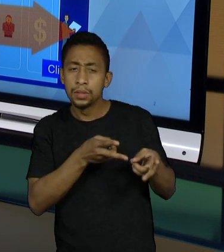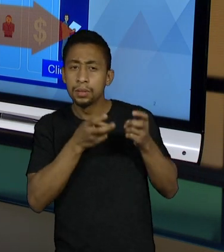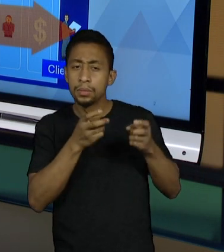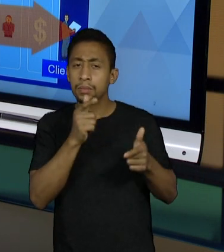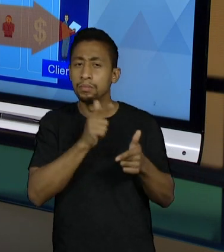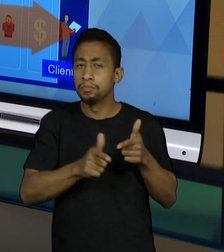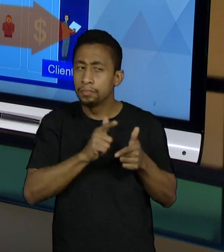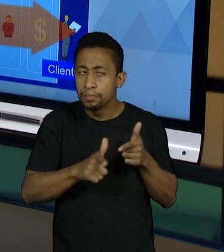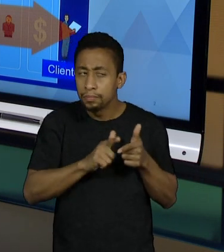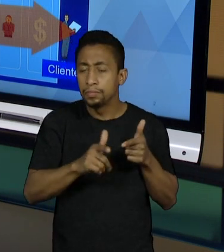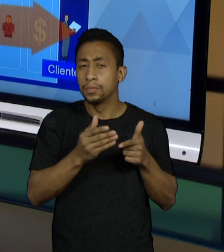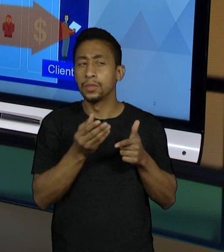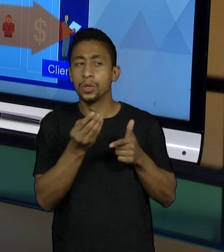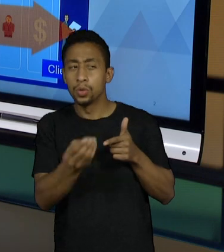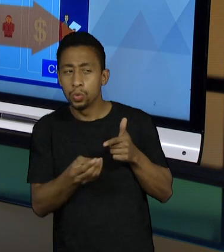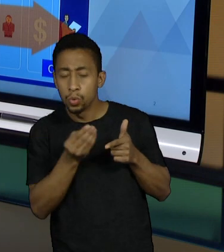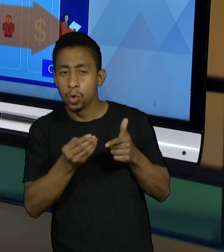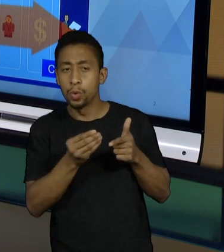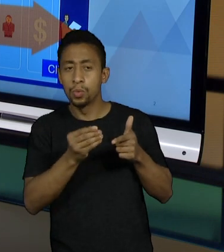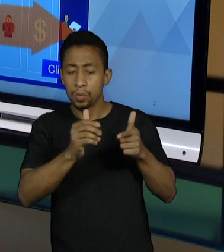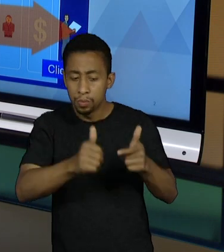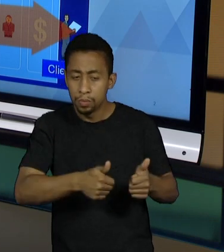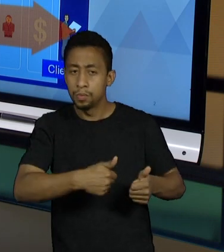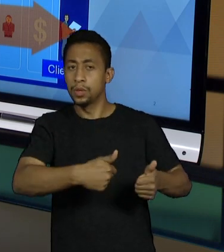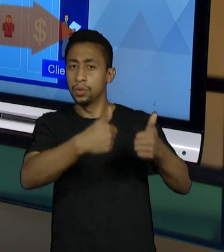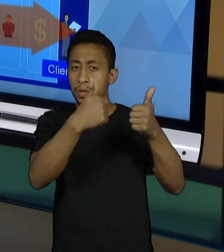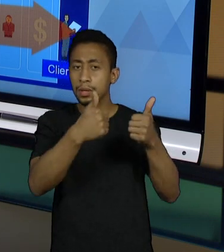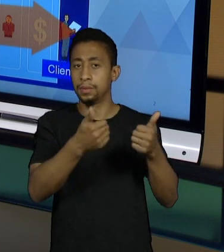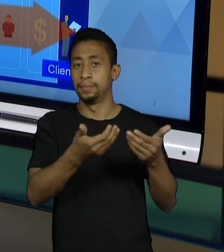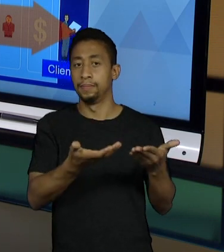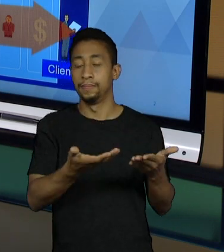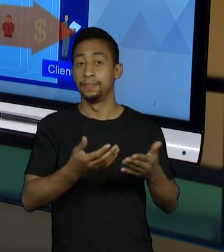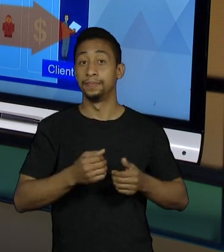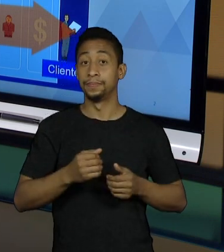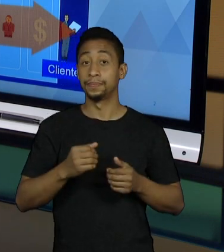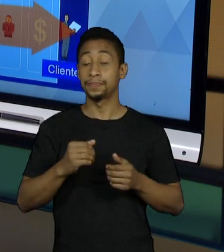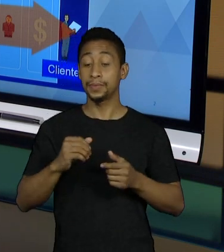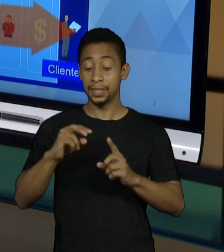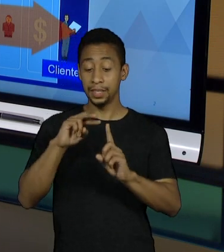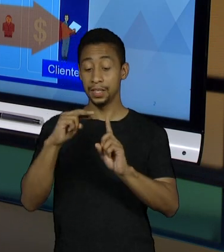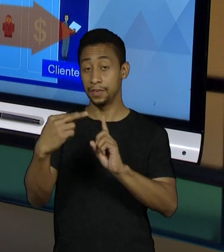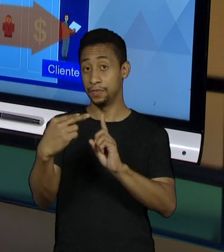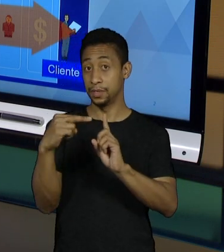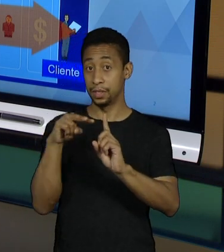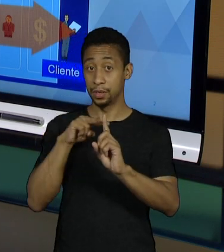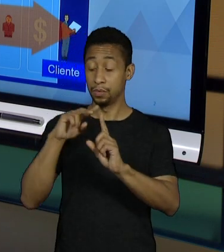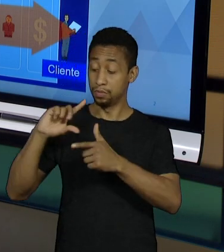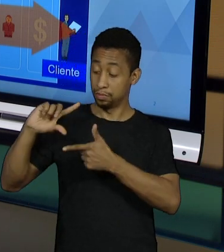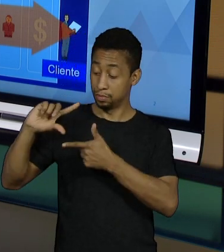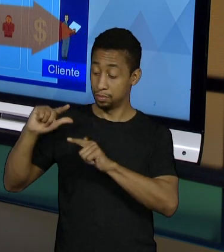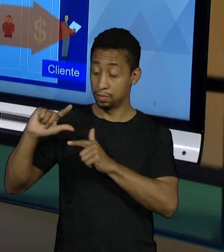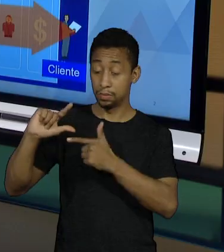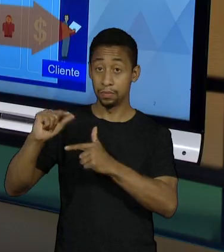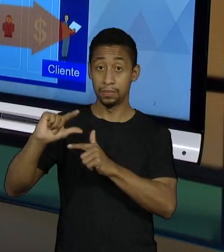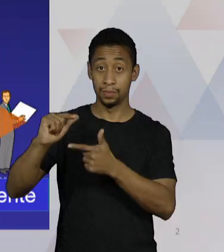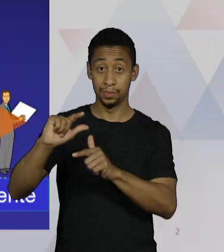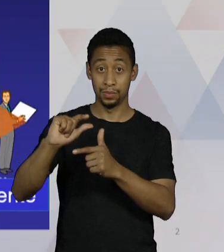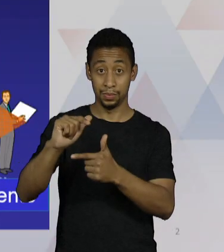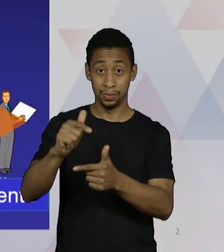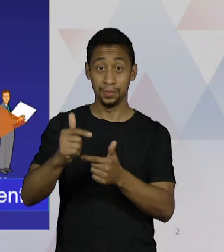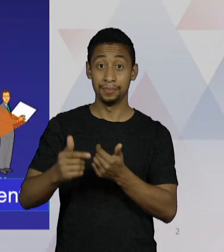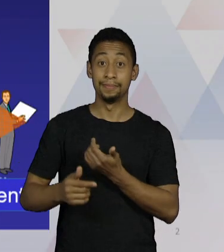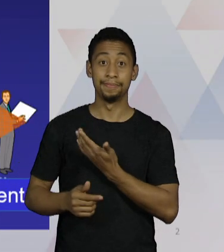atividades da empresa. A visão tradicional que nós temos da empresa seria essa